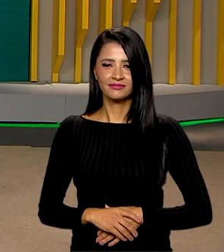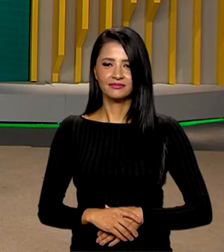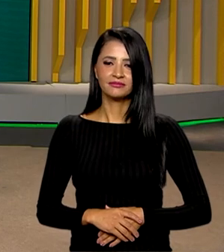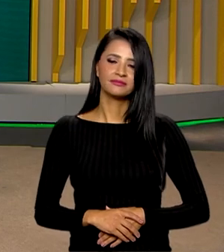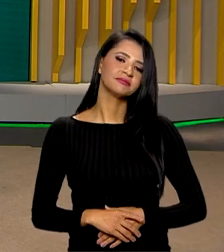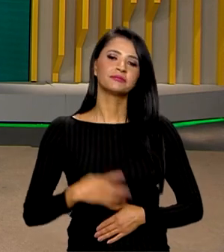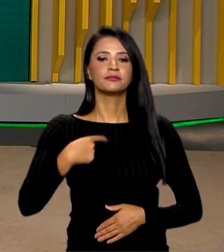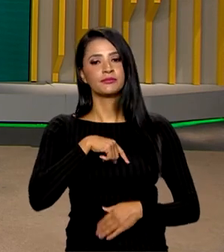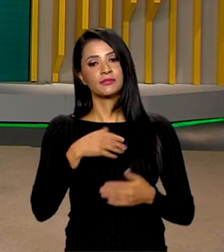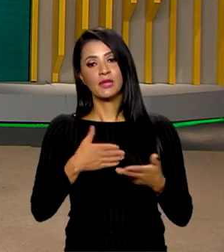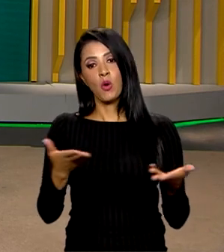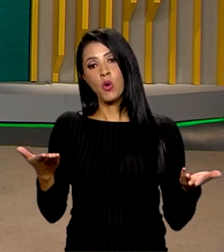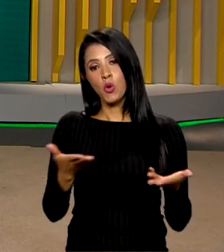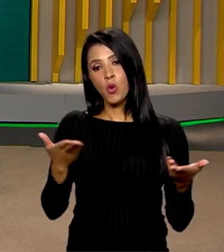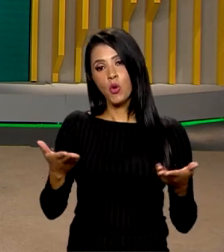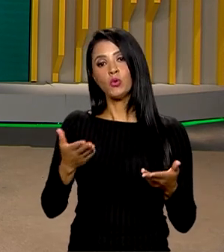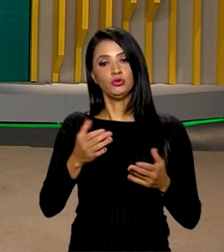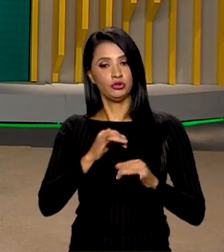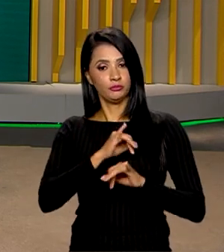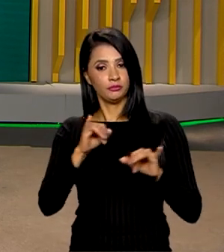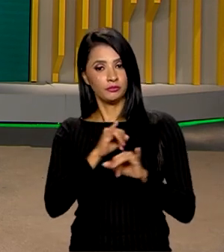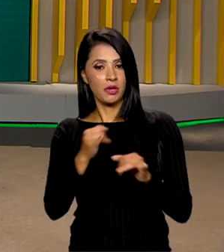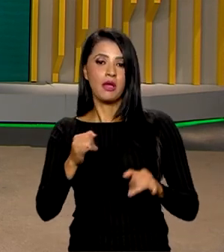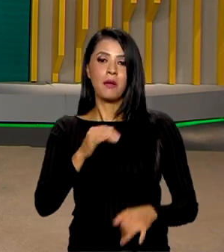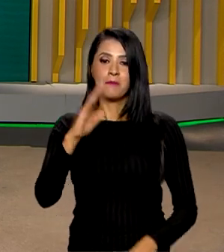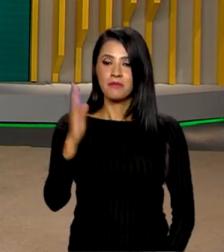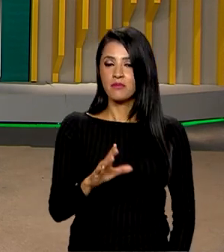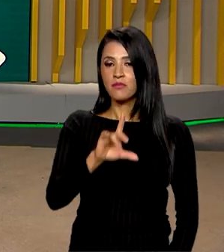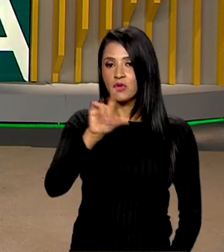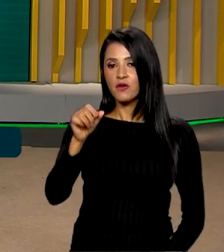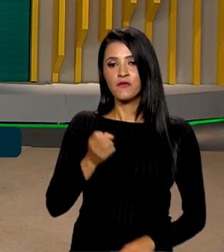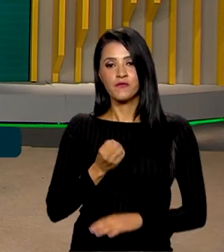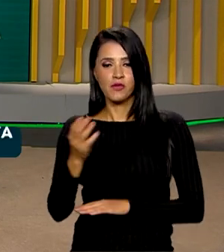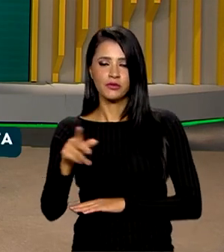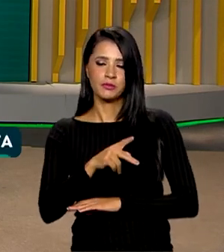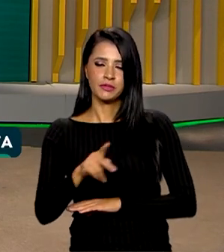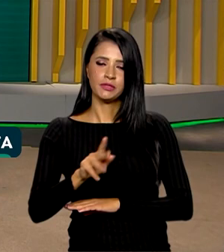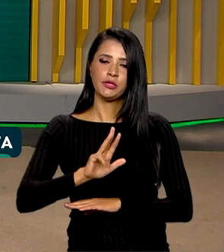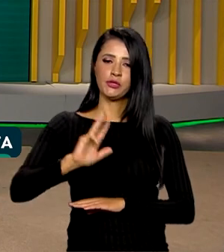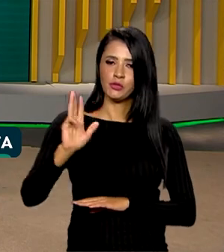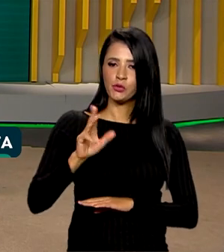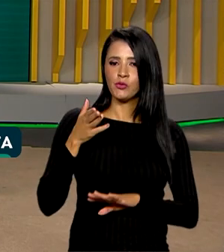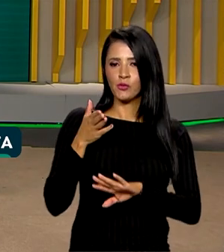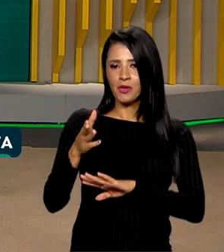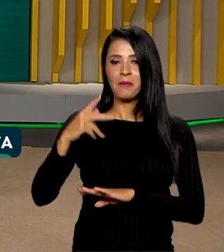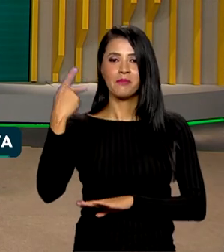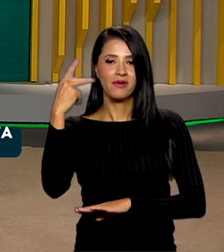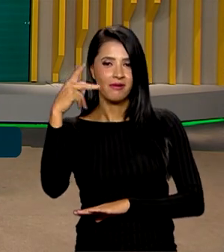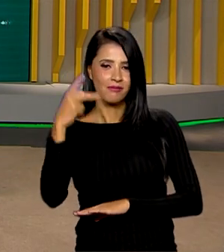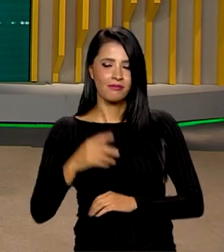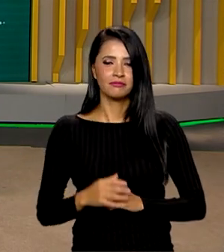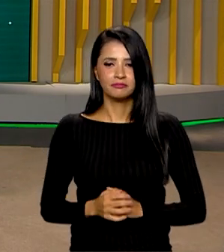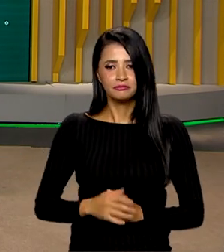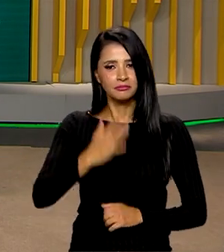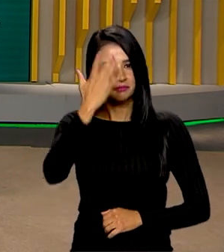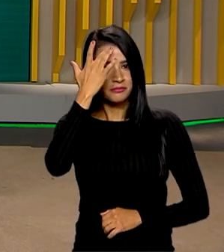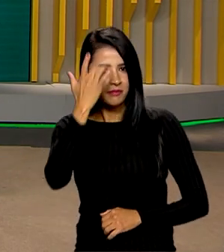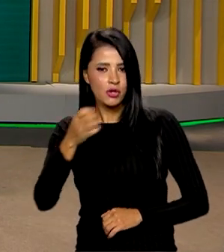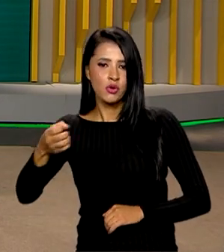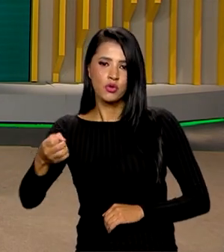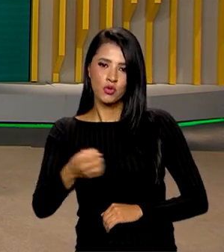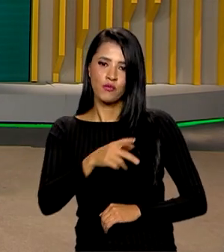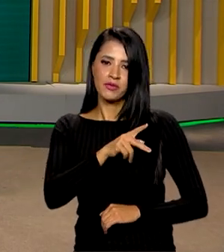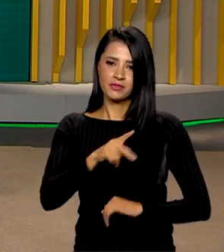E nós abrimos esta edição do Brasil em Dia com a viagem do presidente Lula à Assunção no Paraguai. Amanhã, o novo